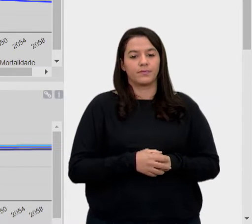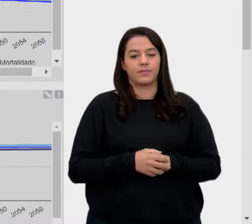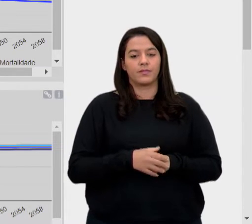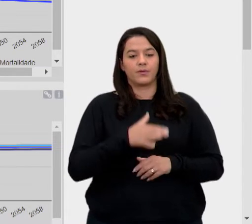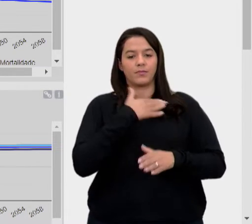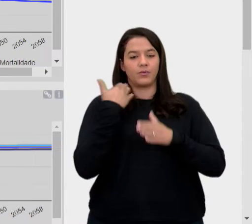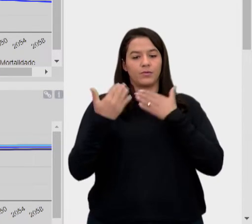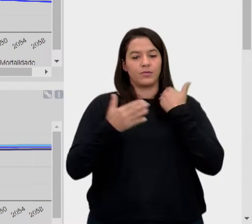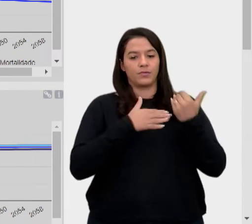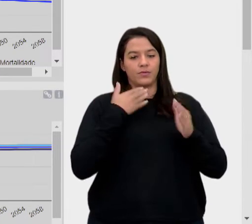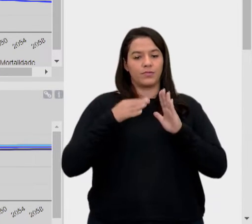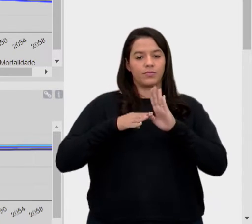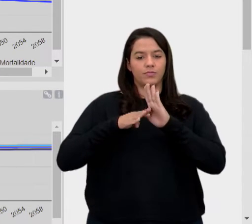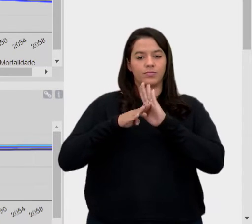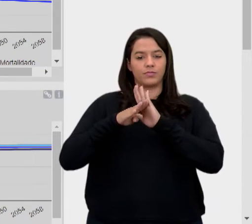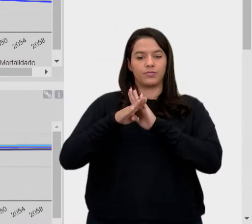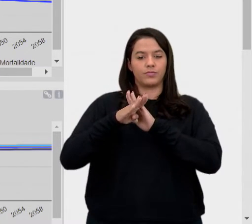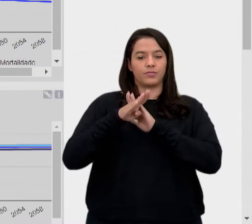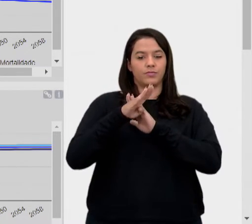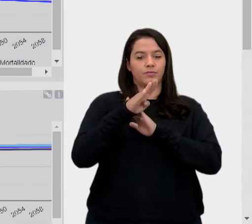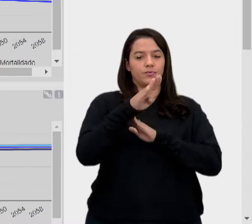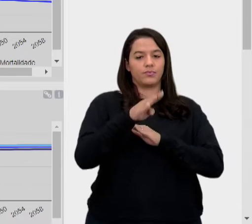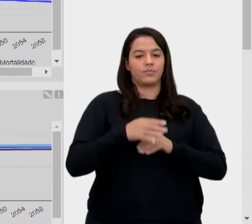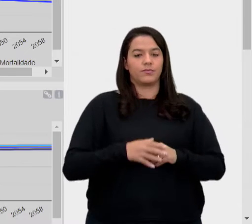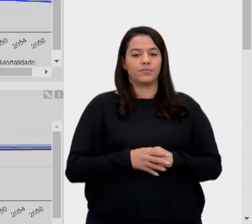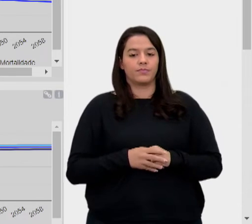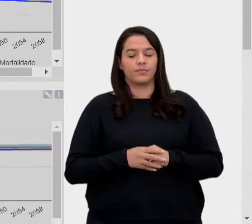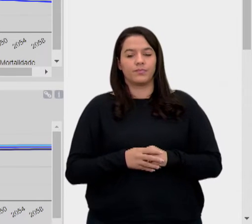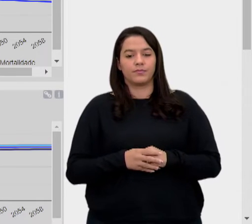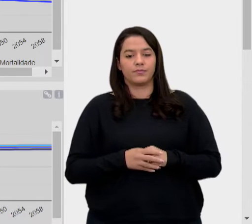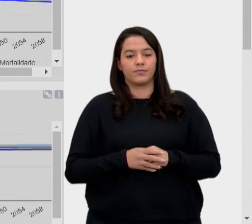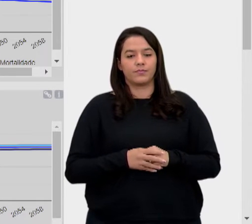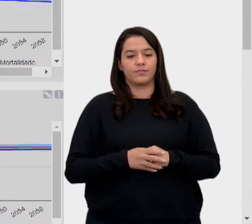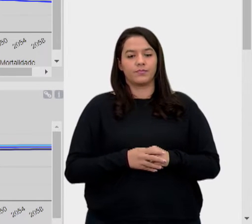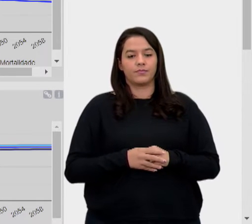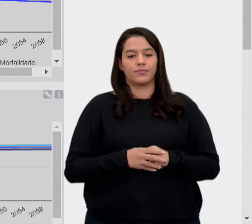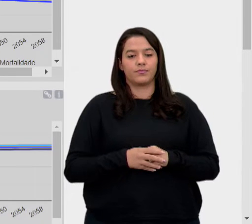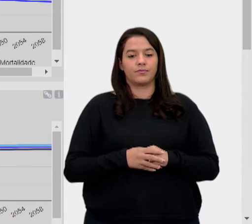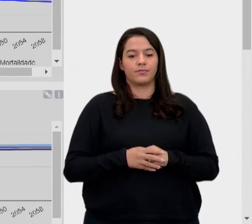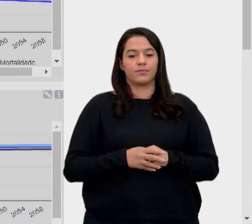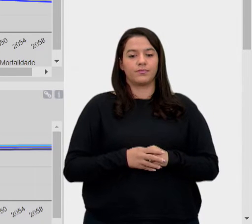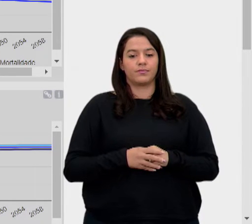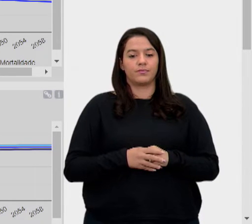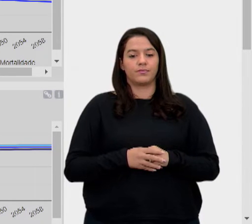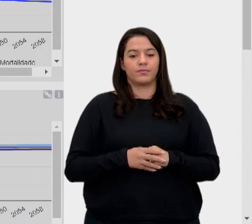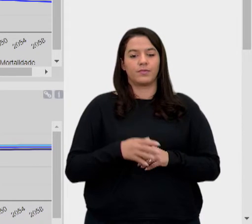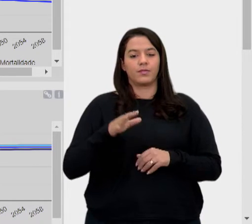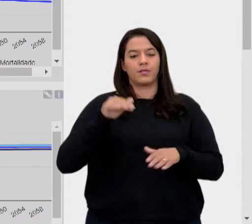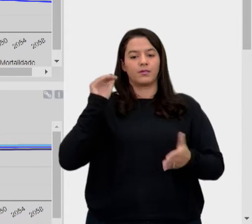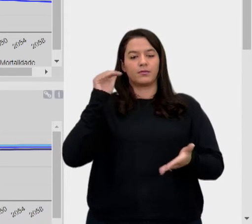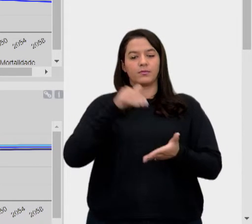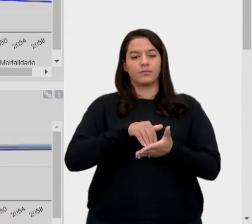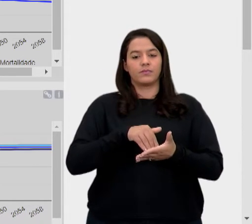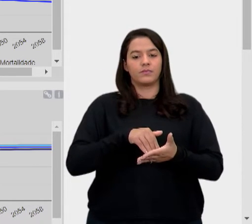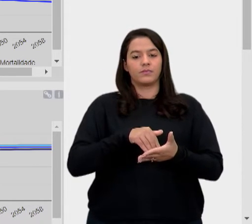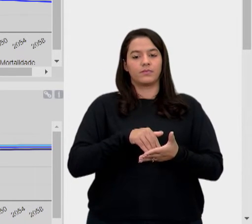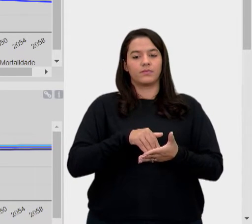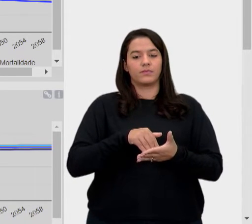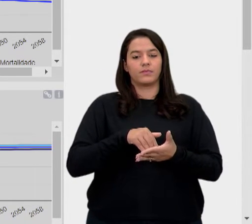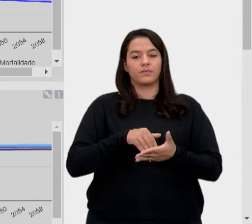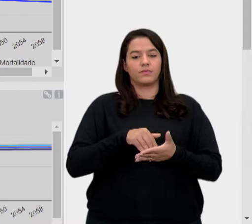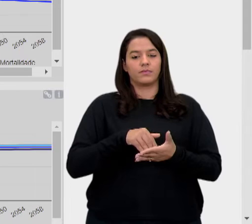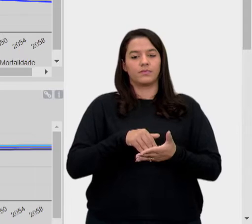mortalidade está subindo. Está vendo? Como ela sobe, chegando aí até, vamos lá, até